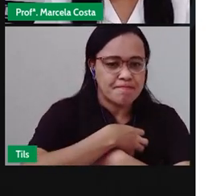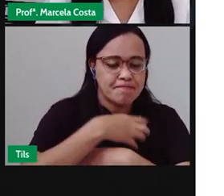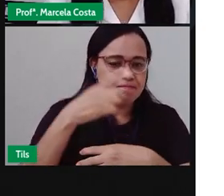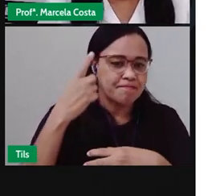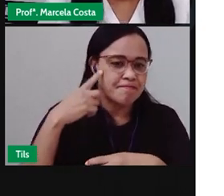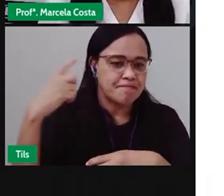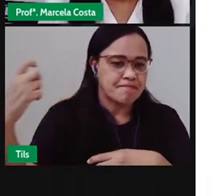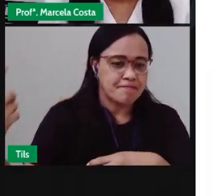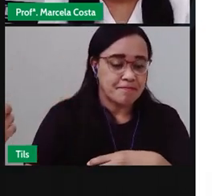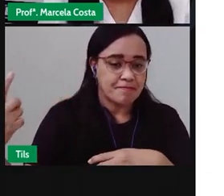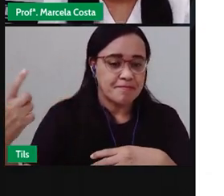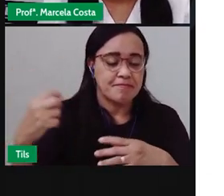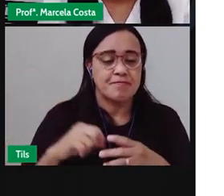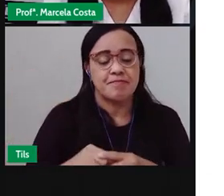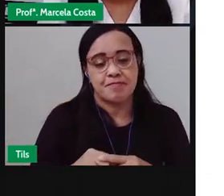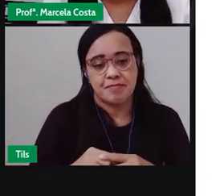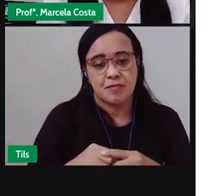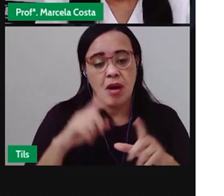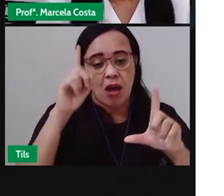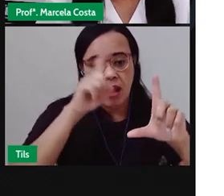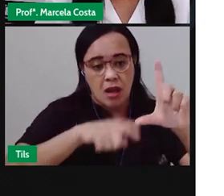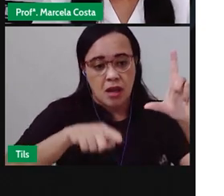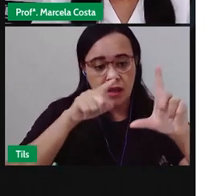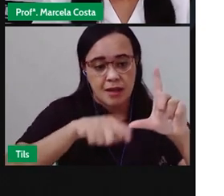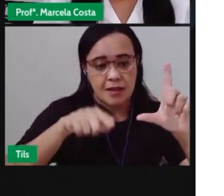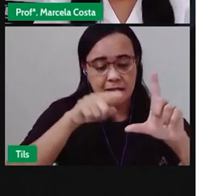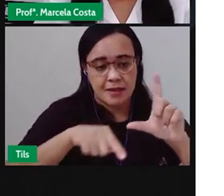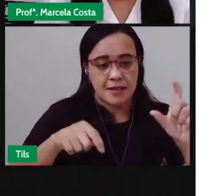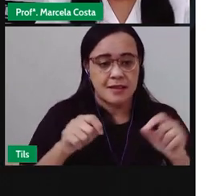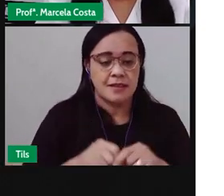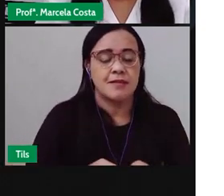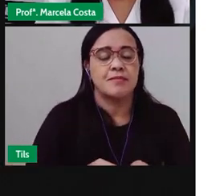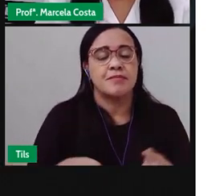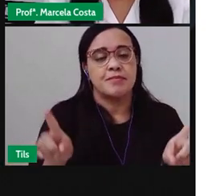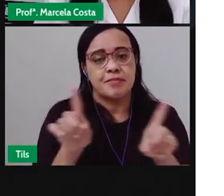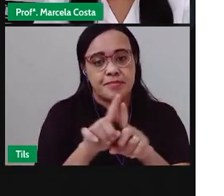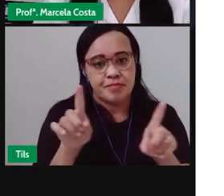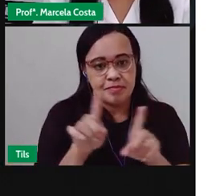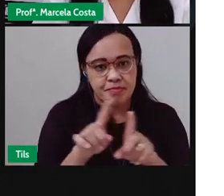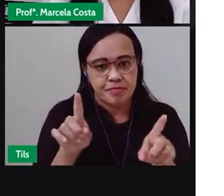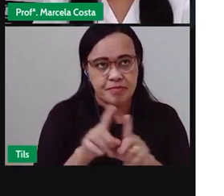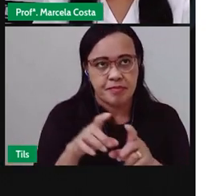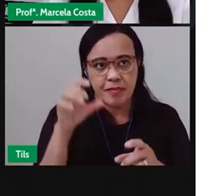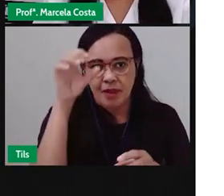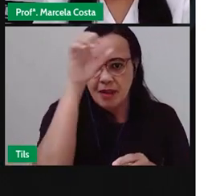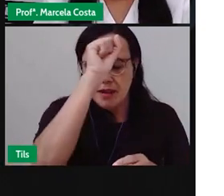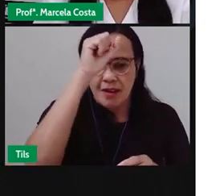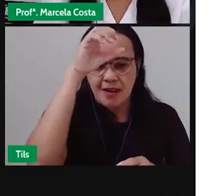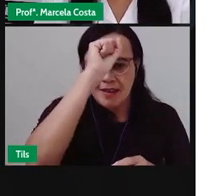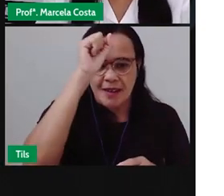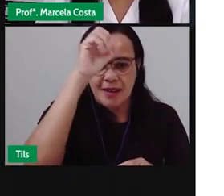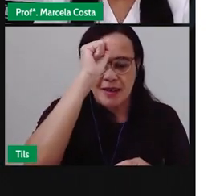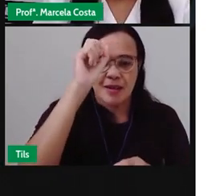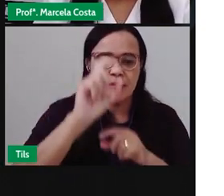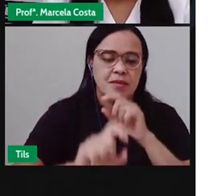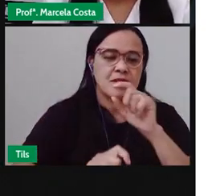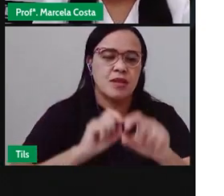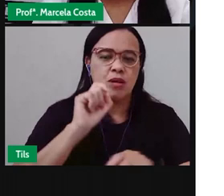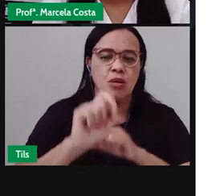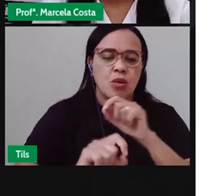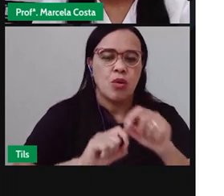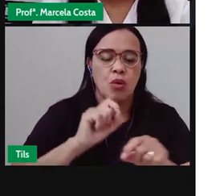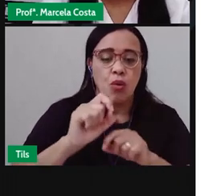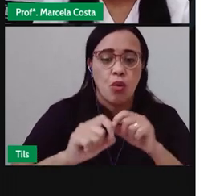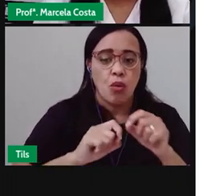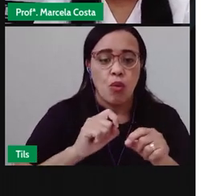pelas letras. Vocês também vão aprender o princípio acrótico das letras